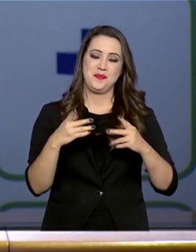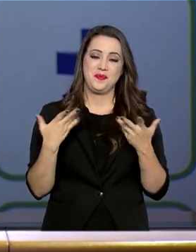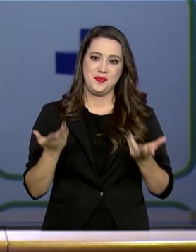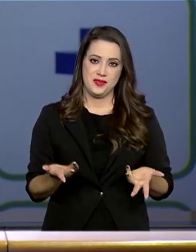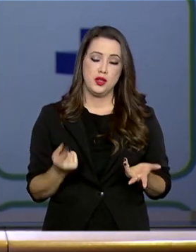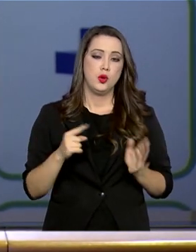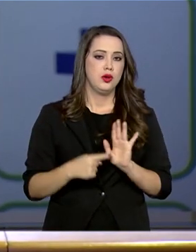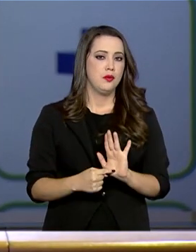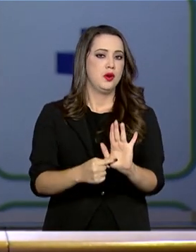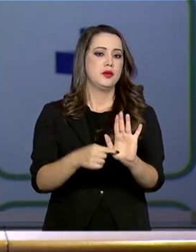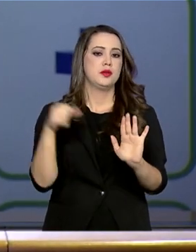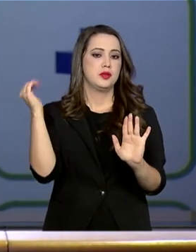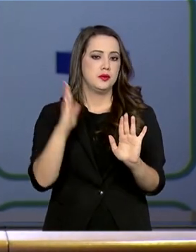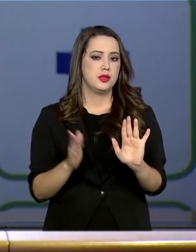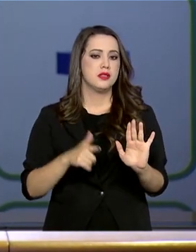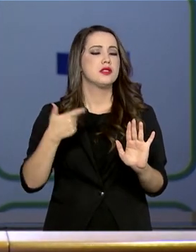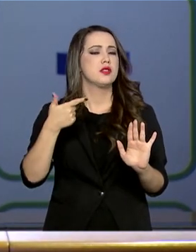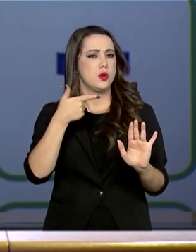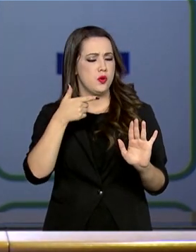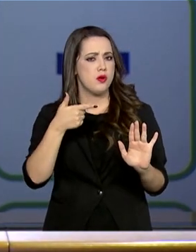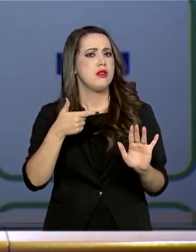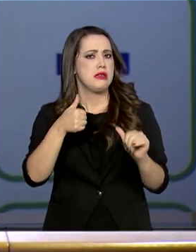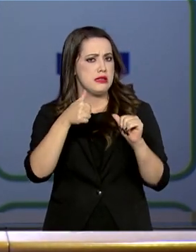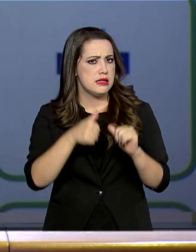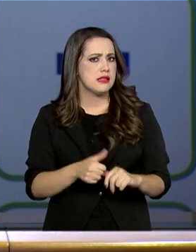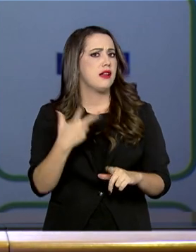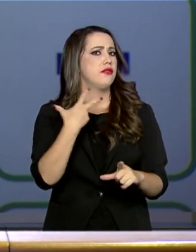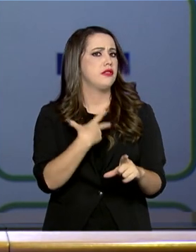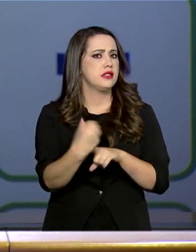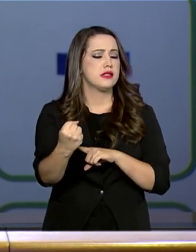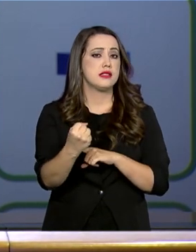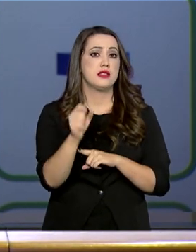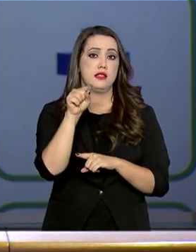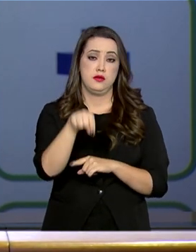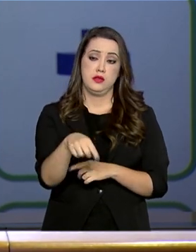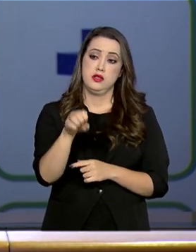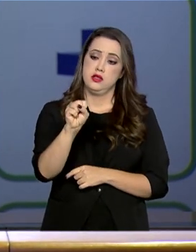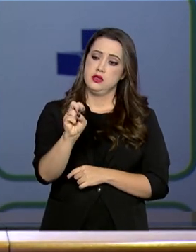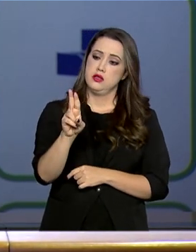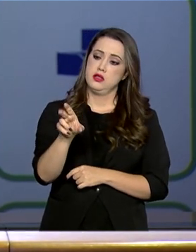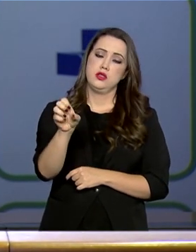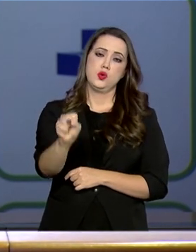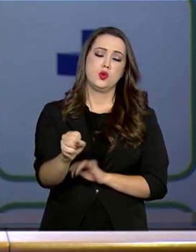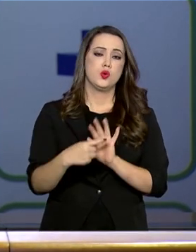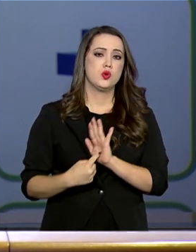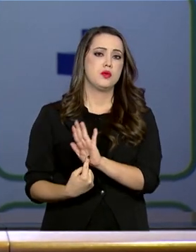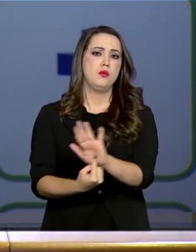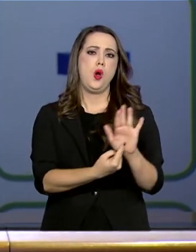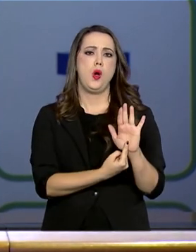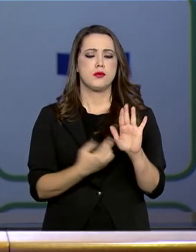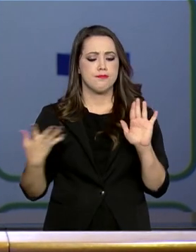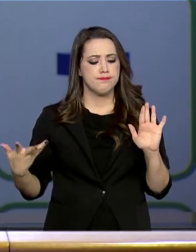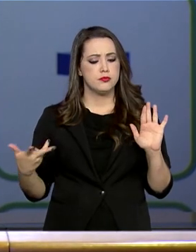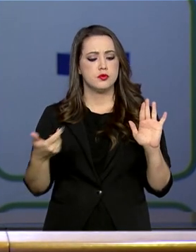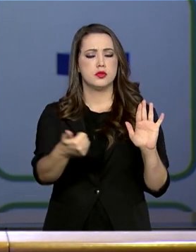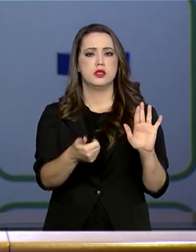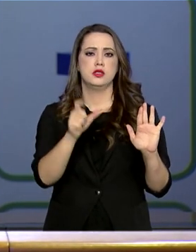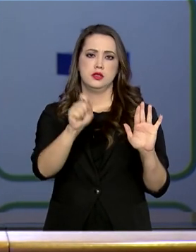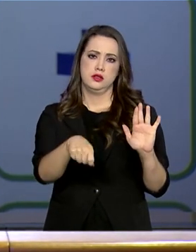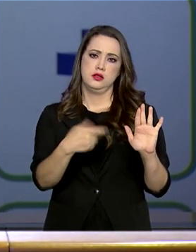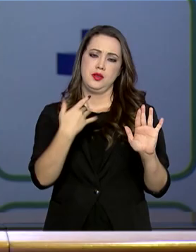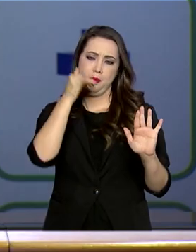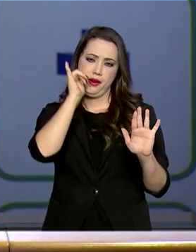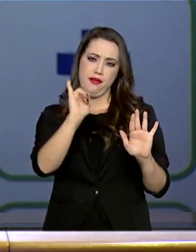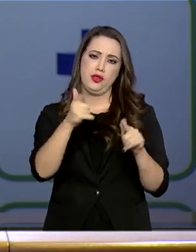mostra que o Brasil está vencendo essa guerra e que o SUS está mostrando a sua efetividade no